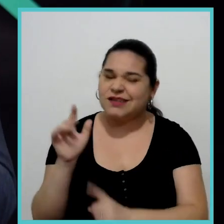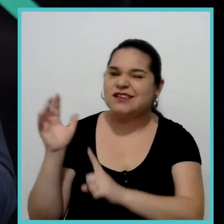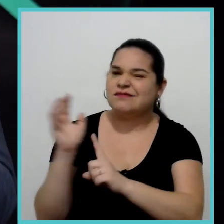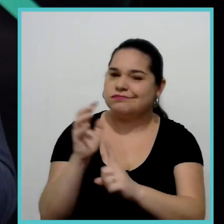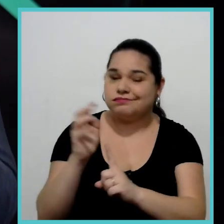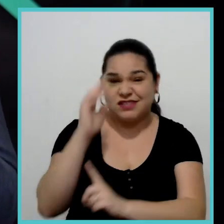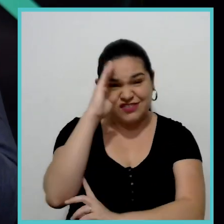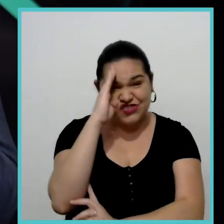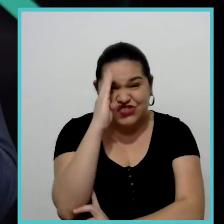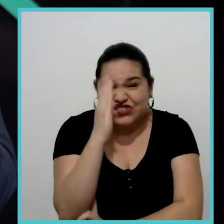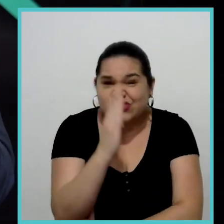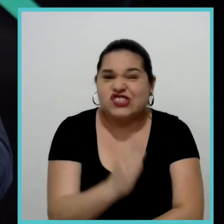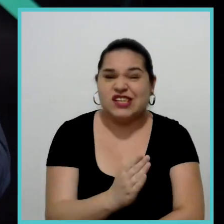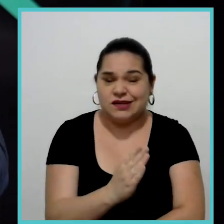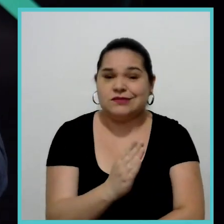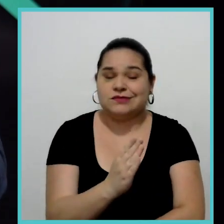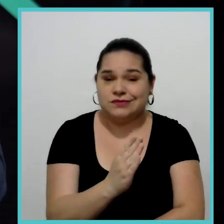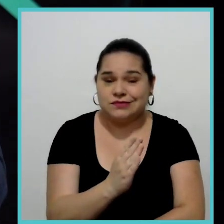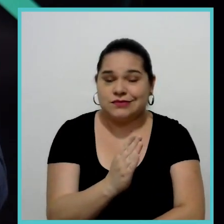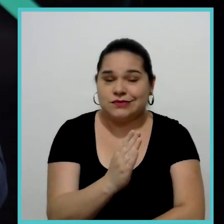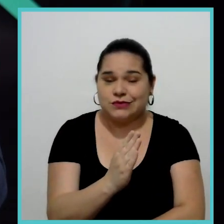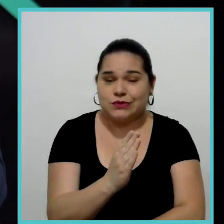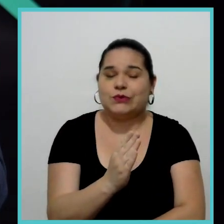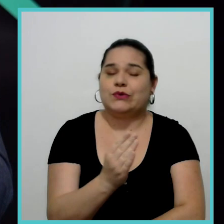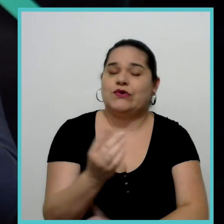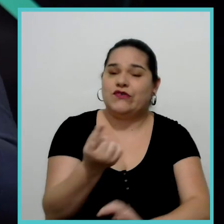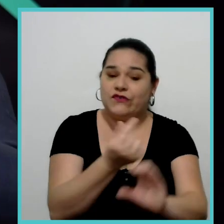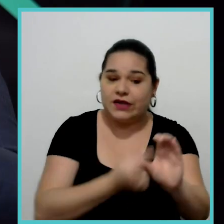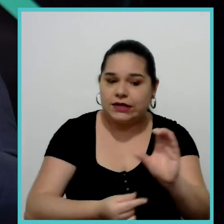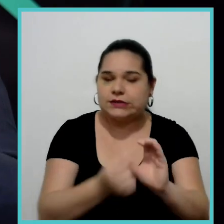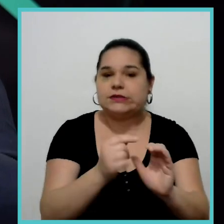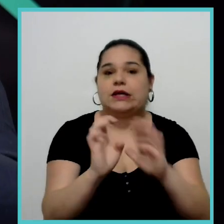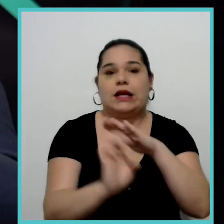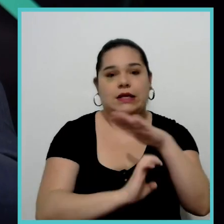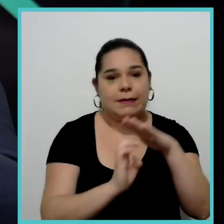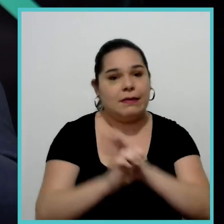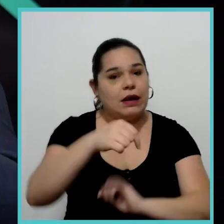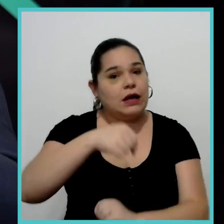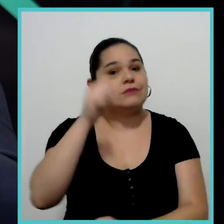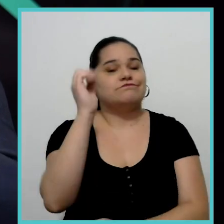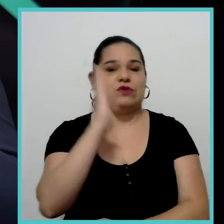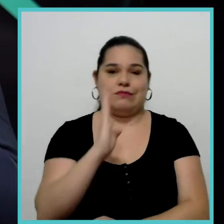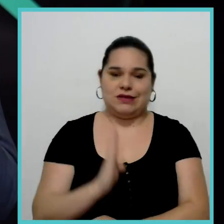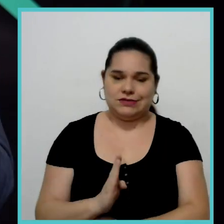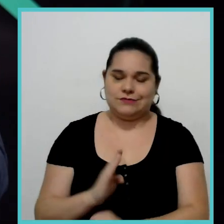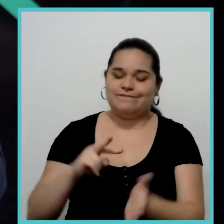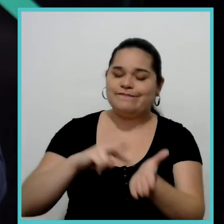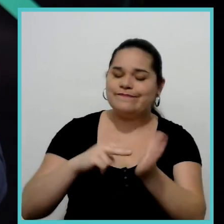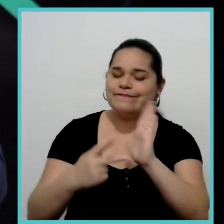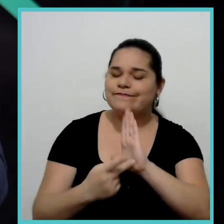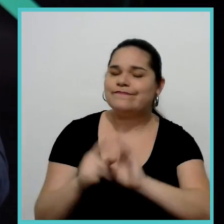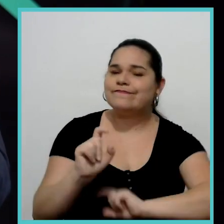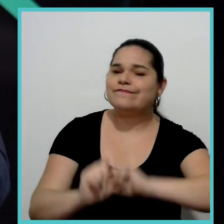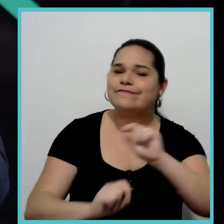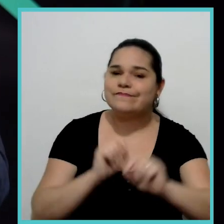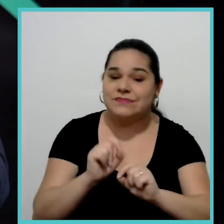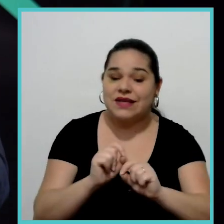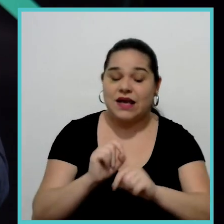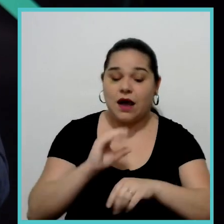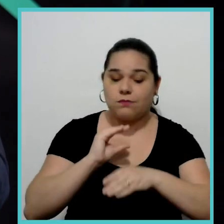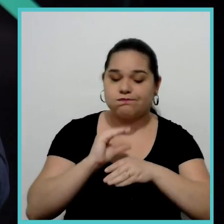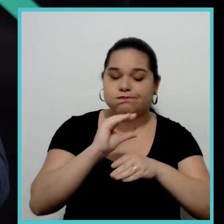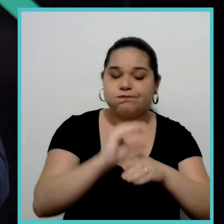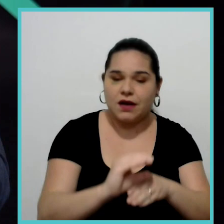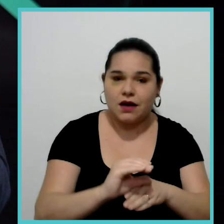afeta diretamente o fluxo financeiro para as empresas aqui no Brasil, ou seja, investimento para as